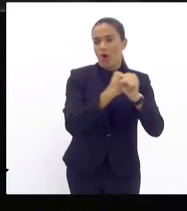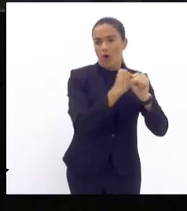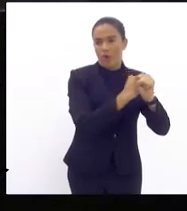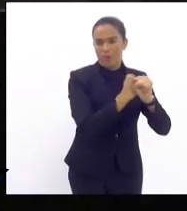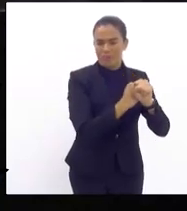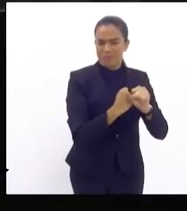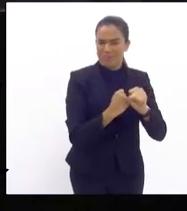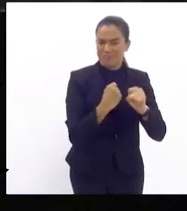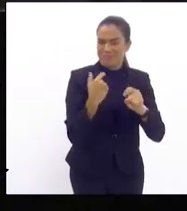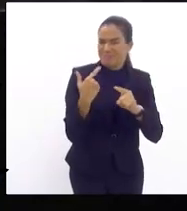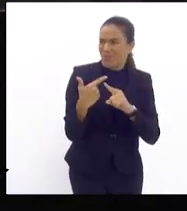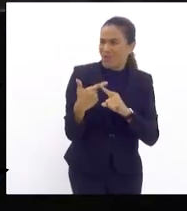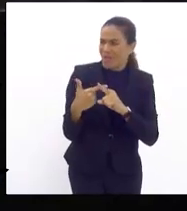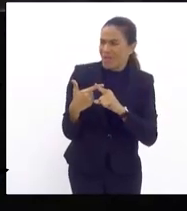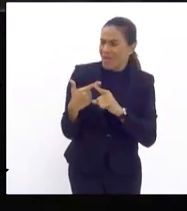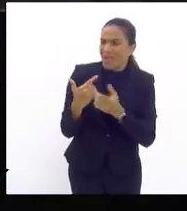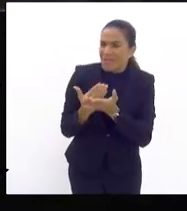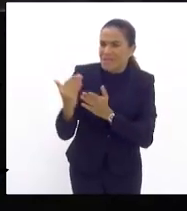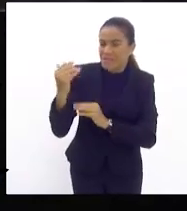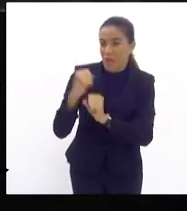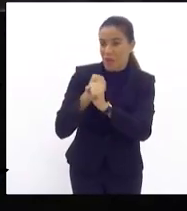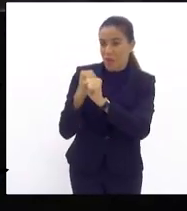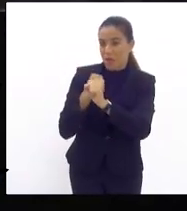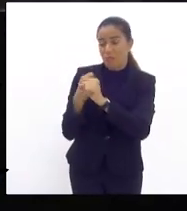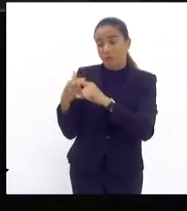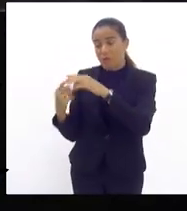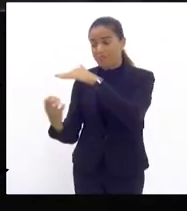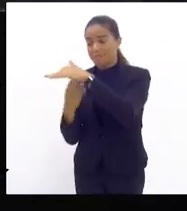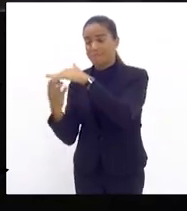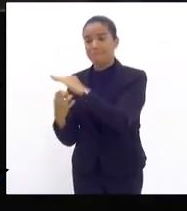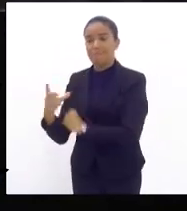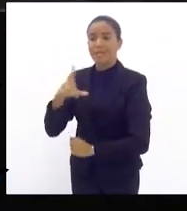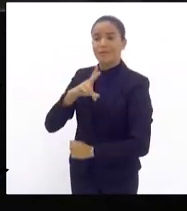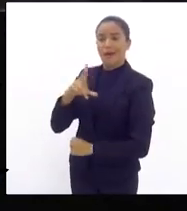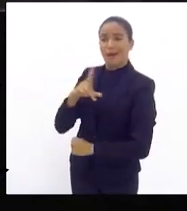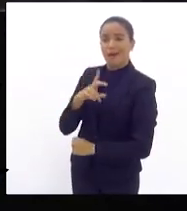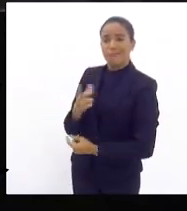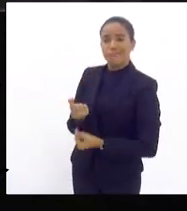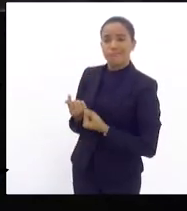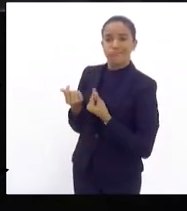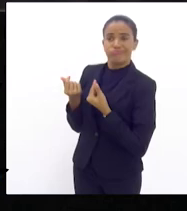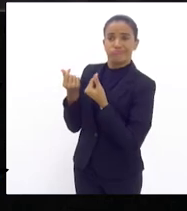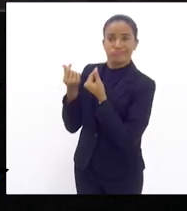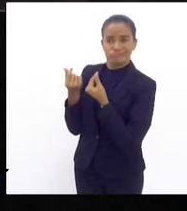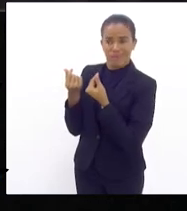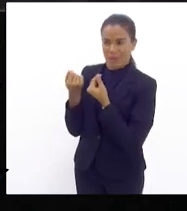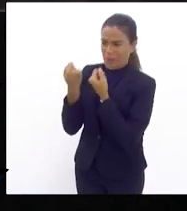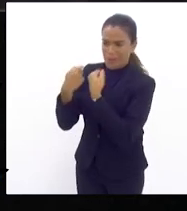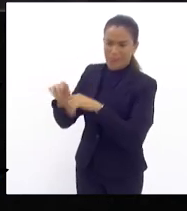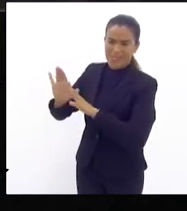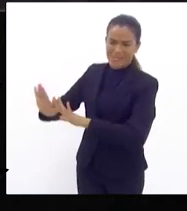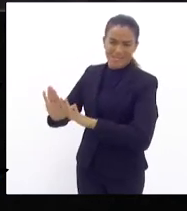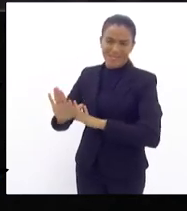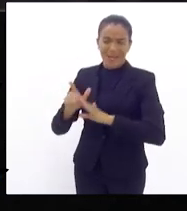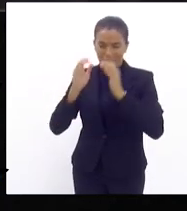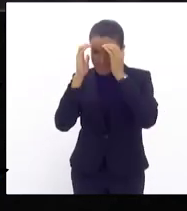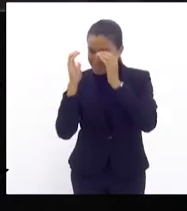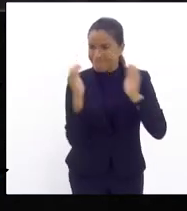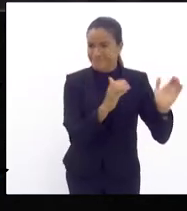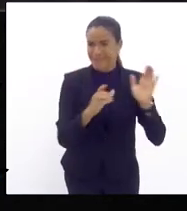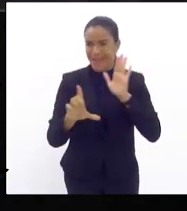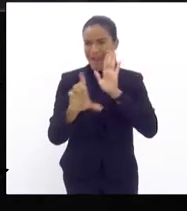por que eu digo dar início às obras porque por ser uma empresa privada ela não precisa estar regida pela lei 866 a lei de